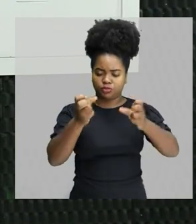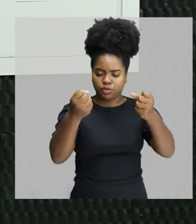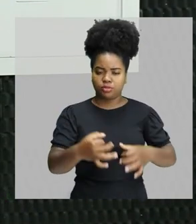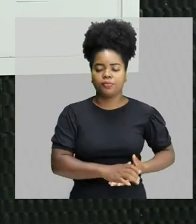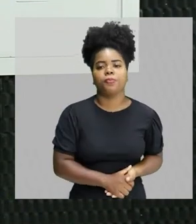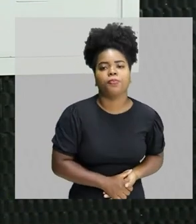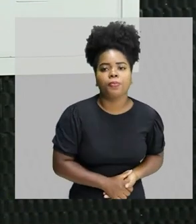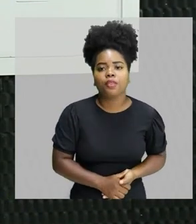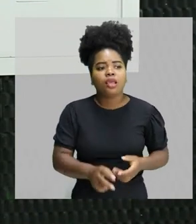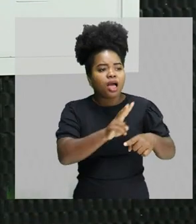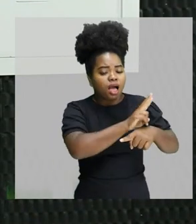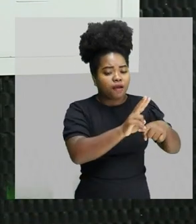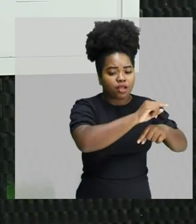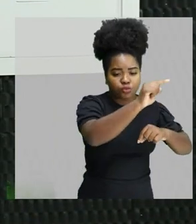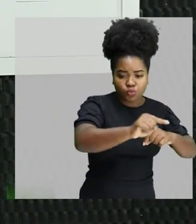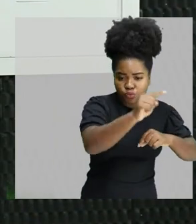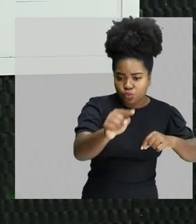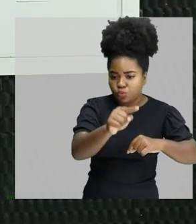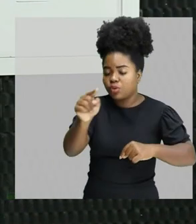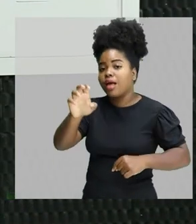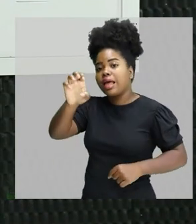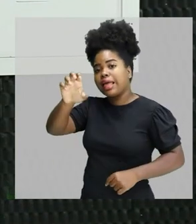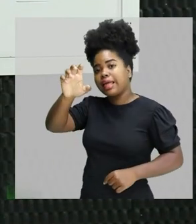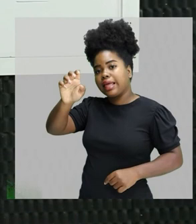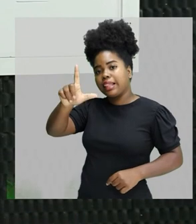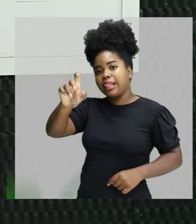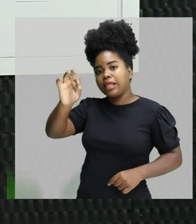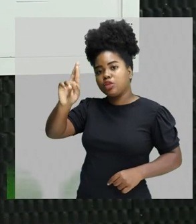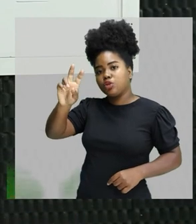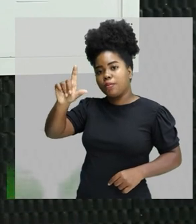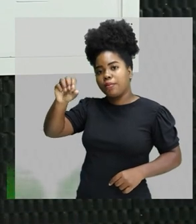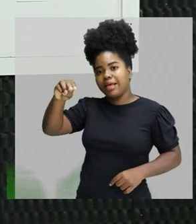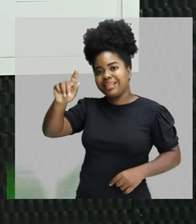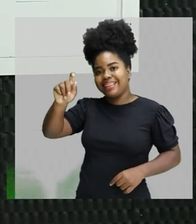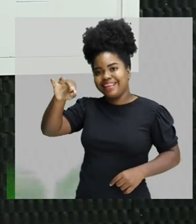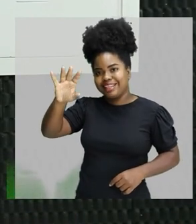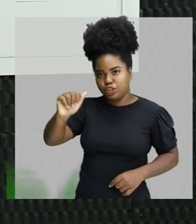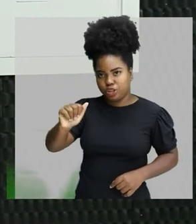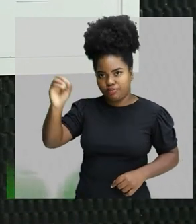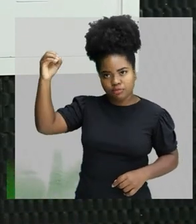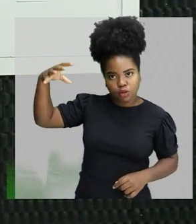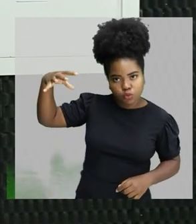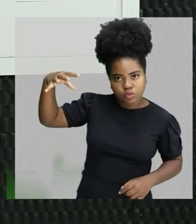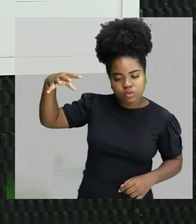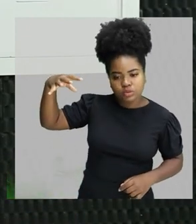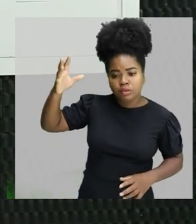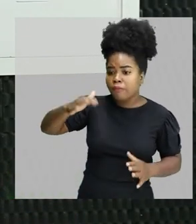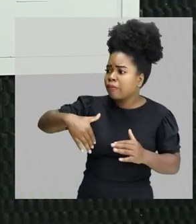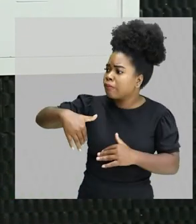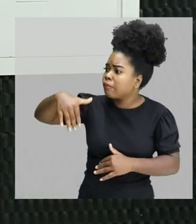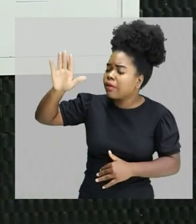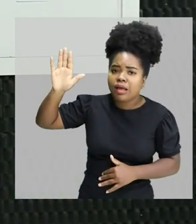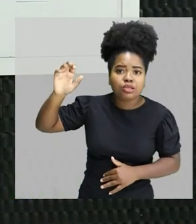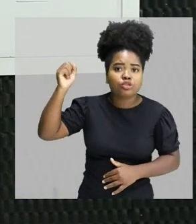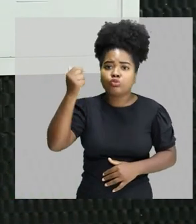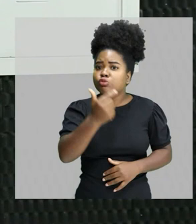velocidade de uma onda eletromagnética da luz é infinitamente maior do que a velocidade